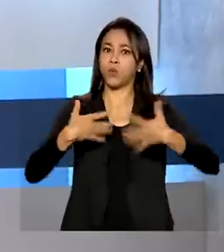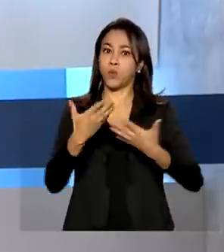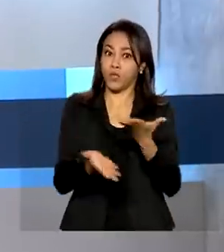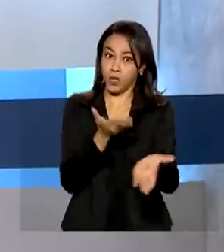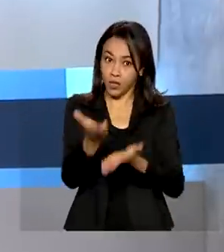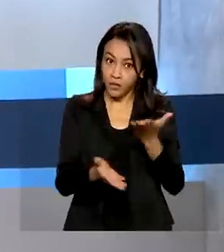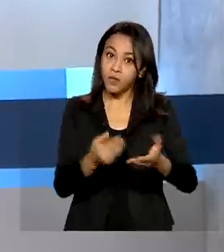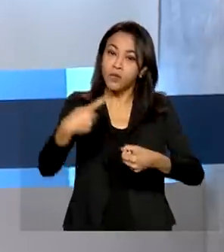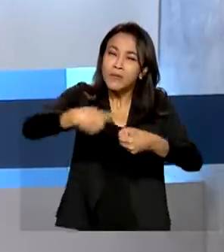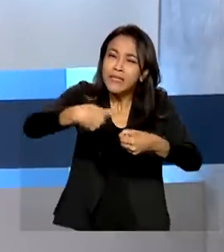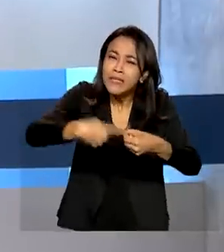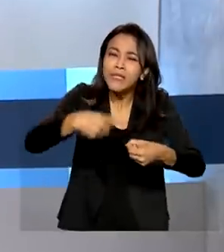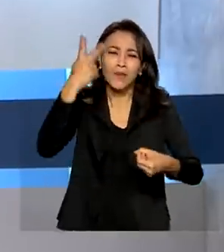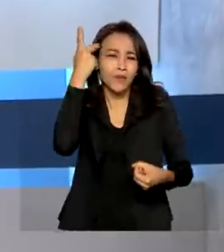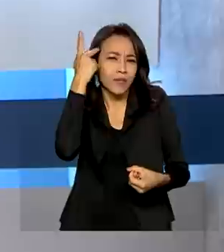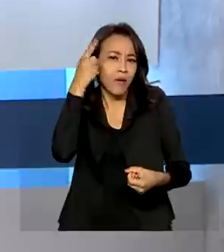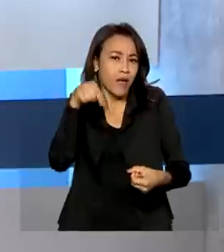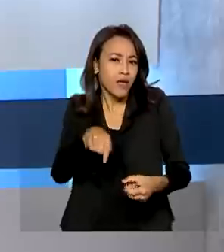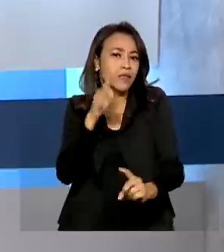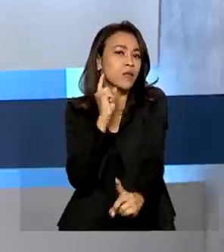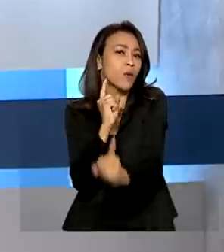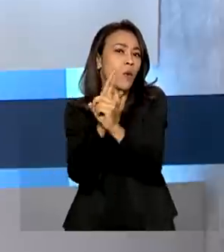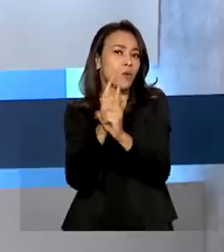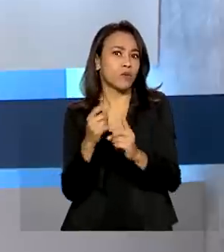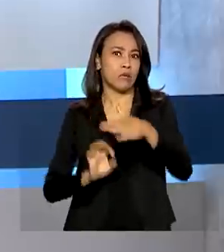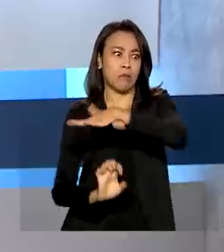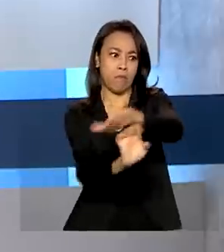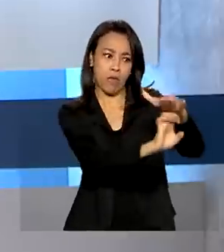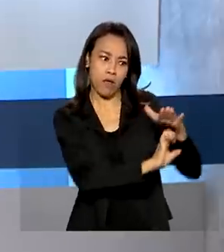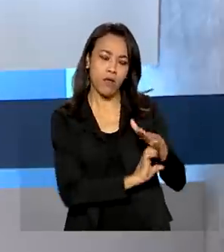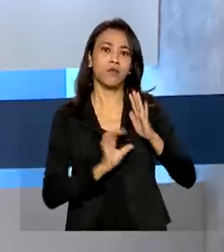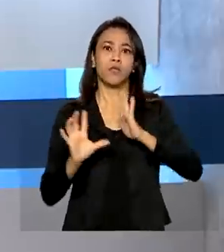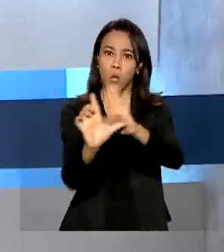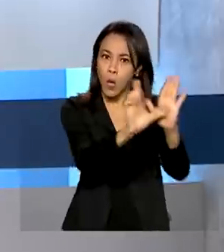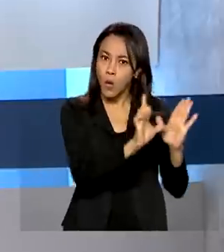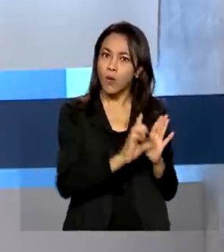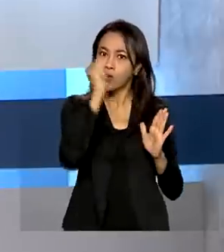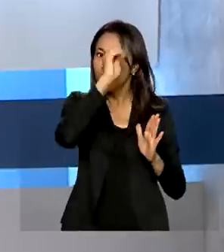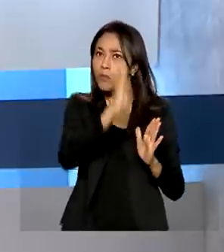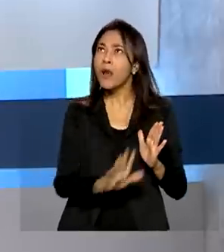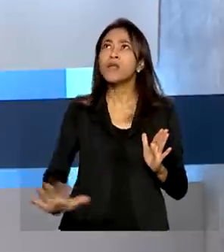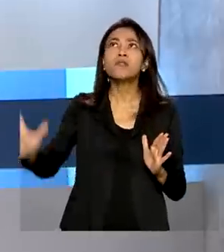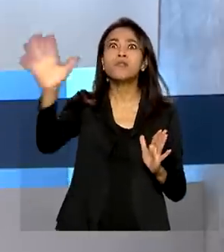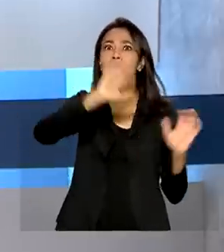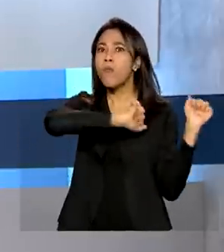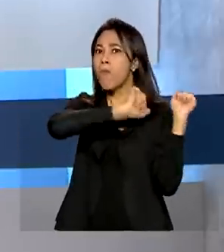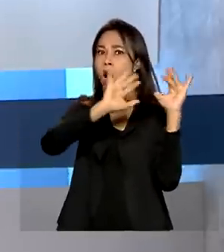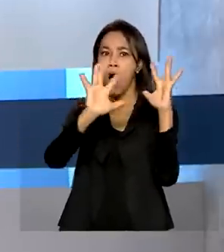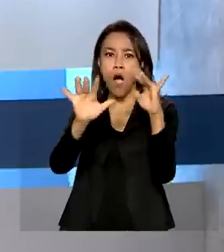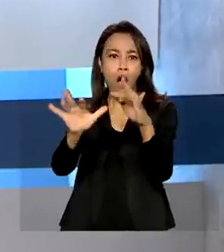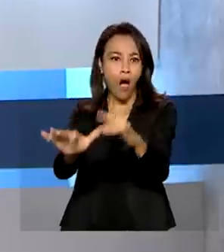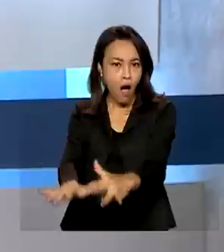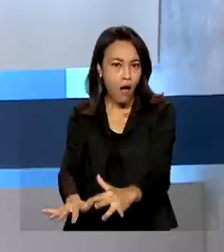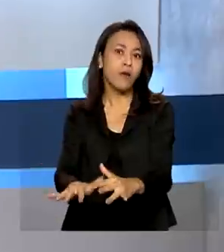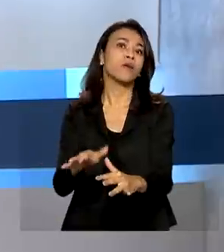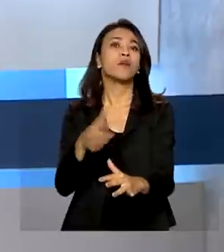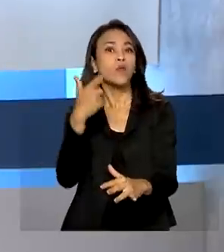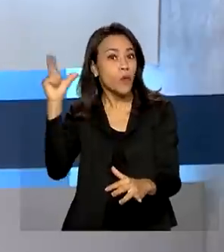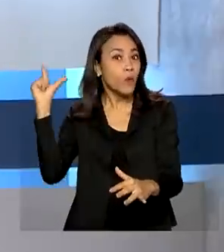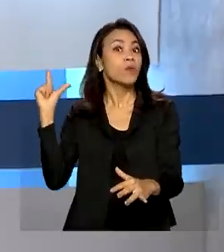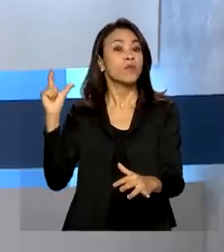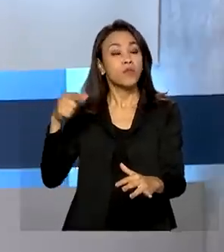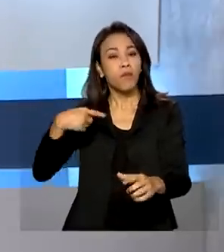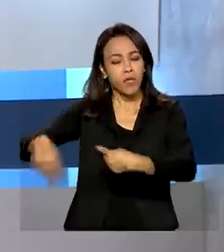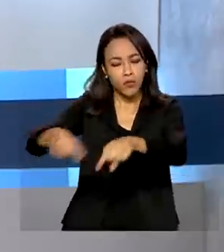do Jordão, no interior de São Paulo, o encontro reuniu empresários, lojistas de todo o Brasil e especialistas do mercado para debater as